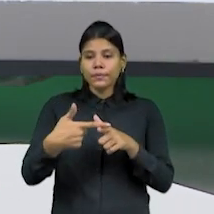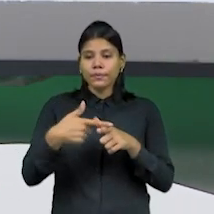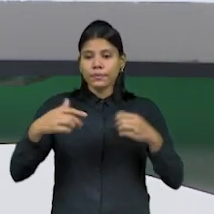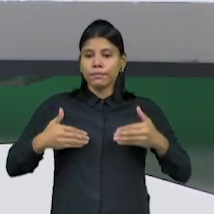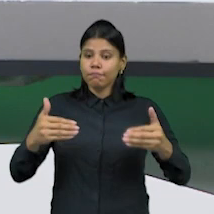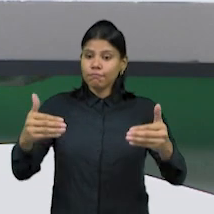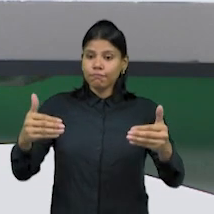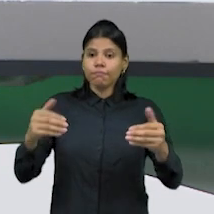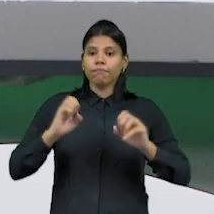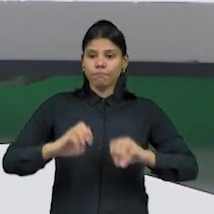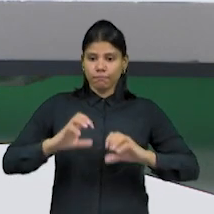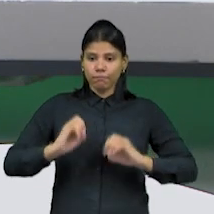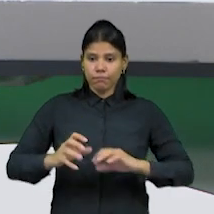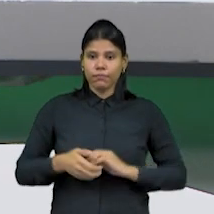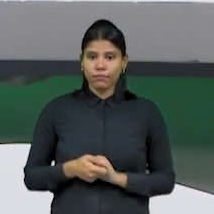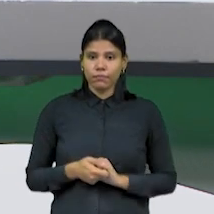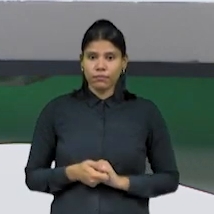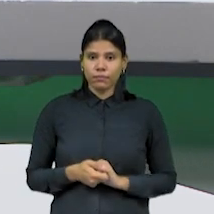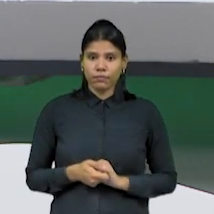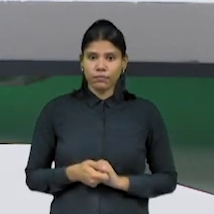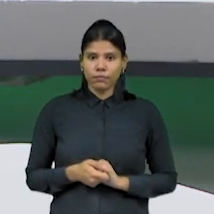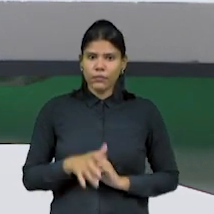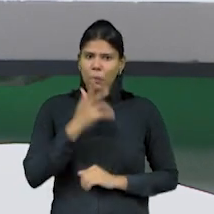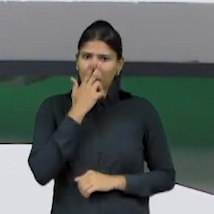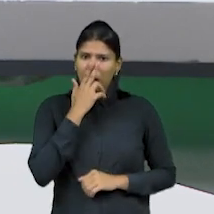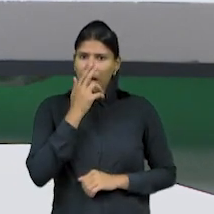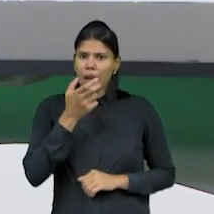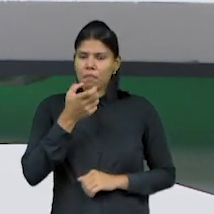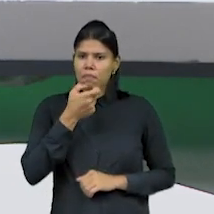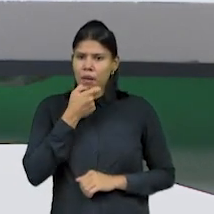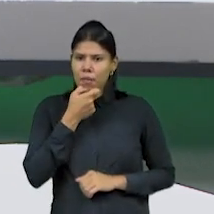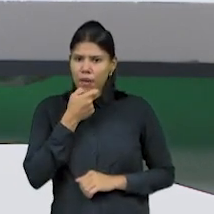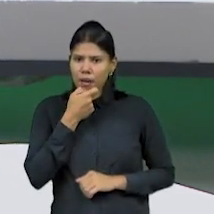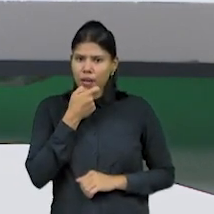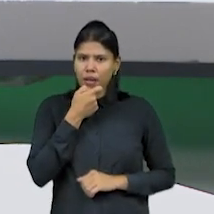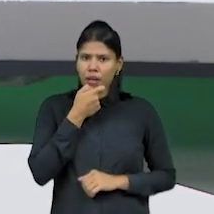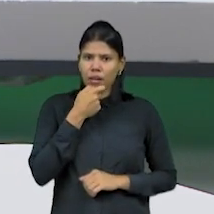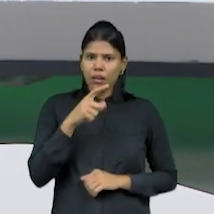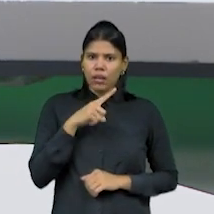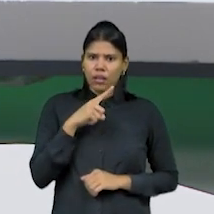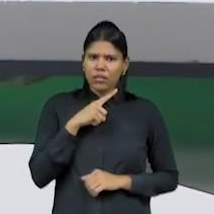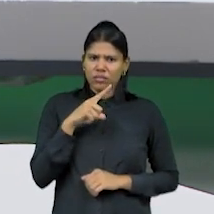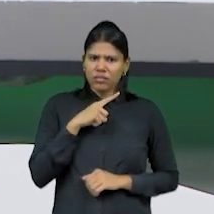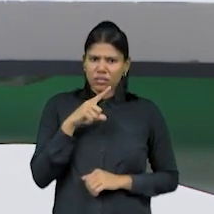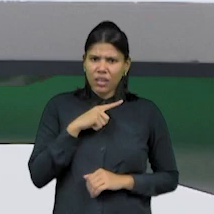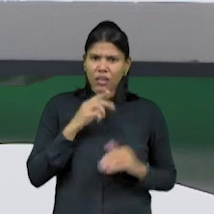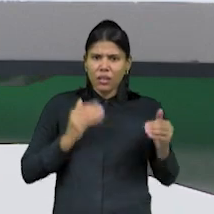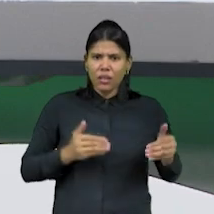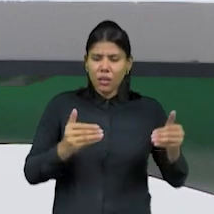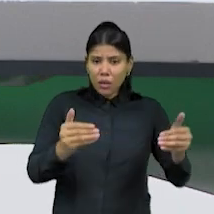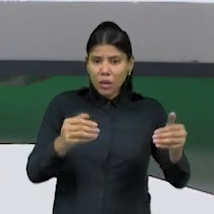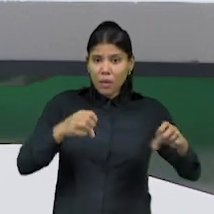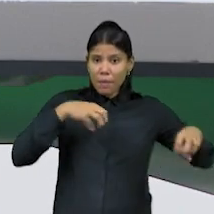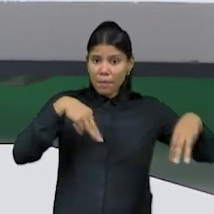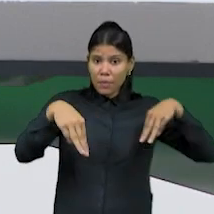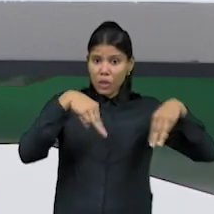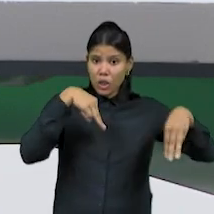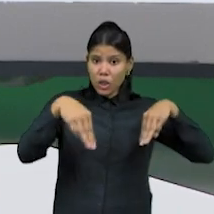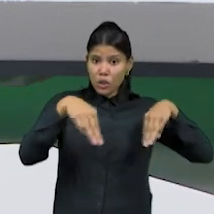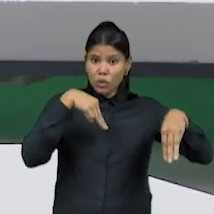Áudios falam sobre repasse de verbas pelo ministro Milton Ribeiro para municípios indicados por pastores.